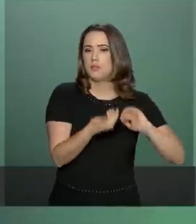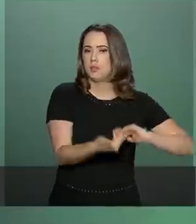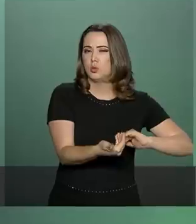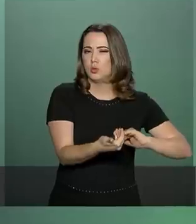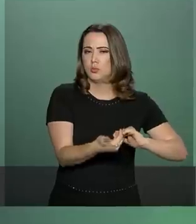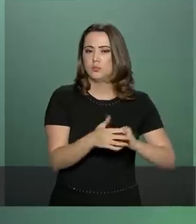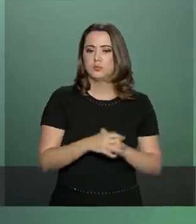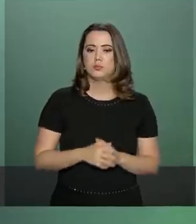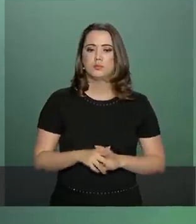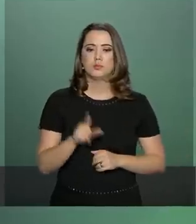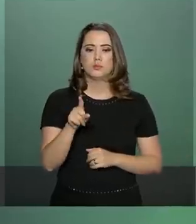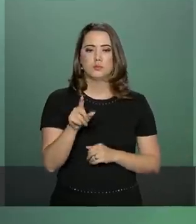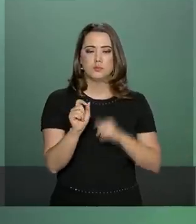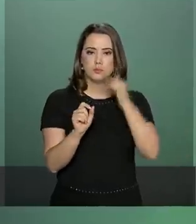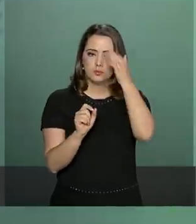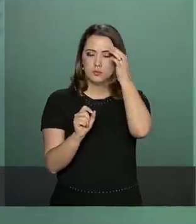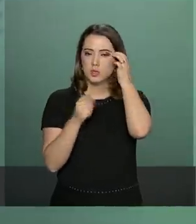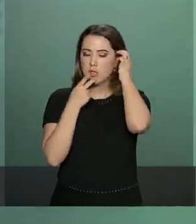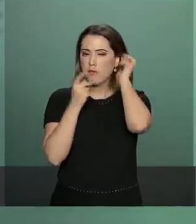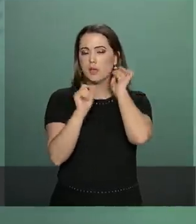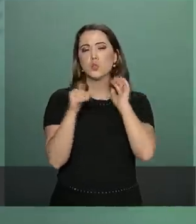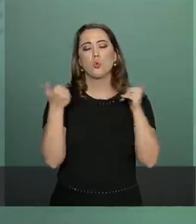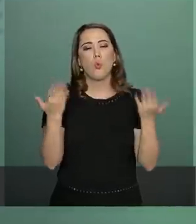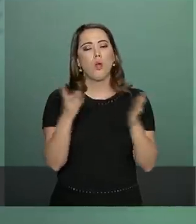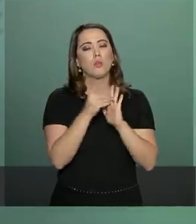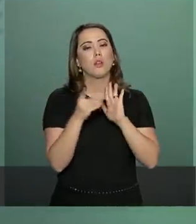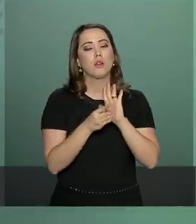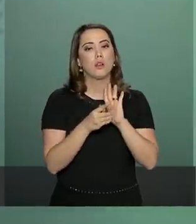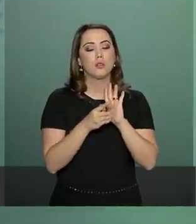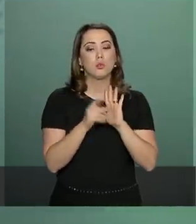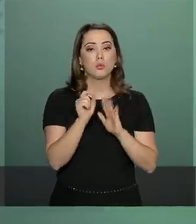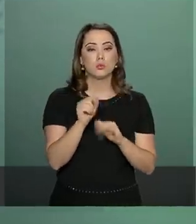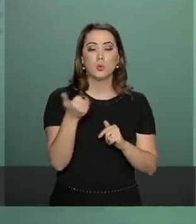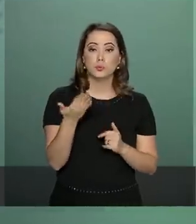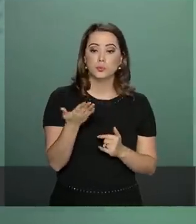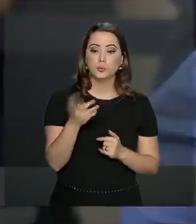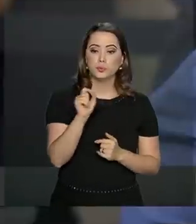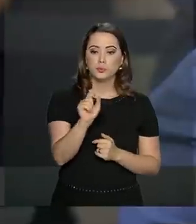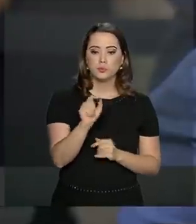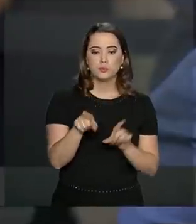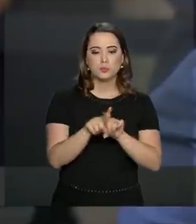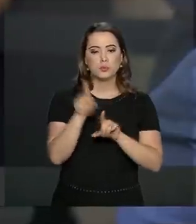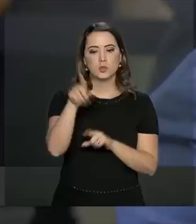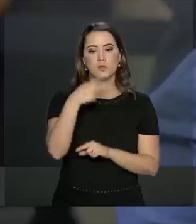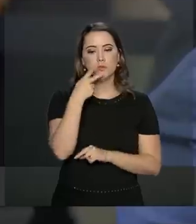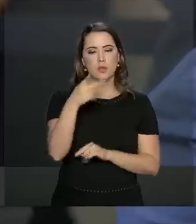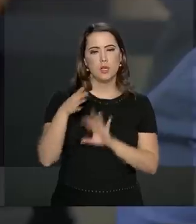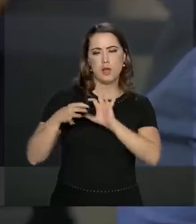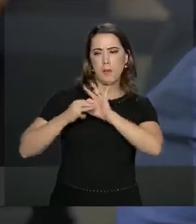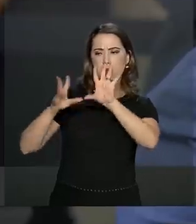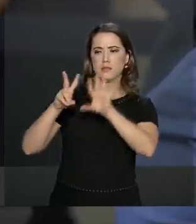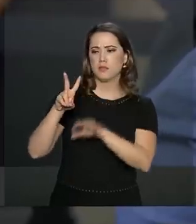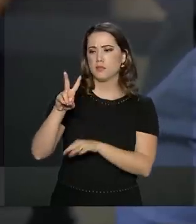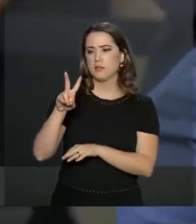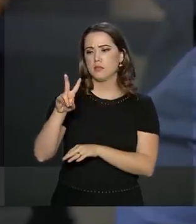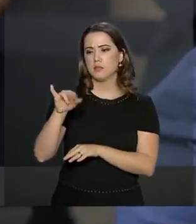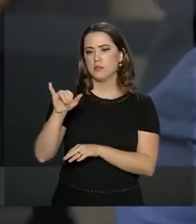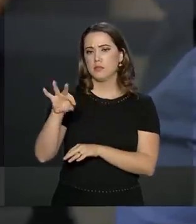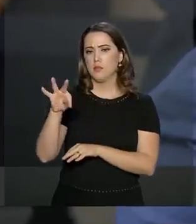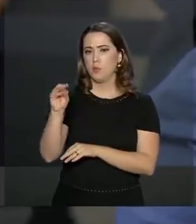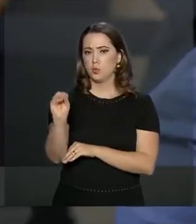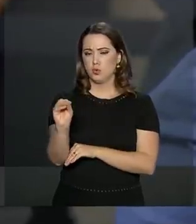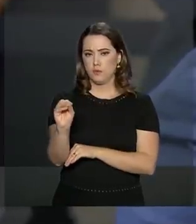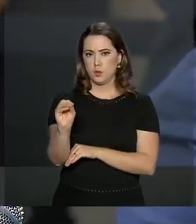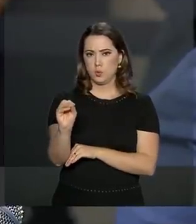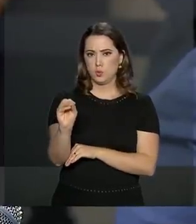Você está tratando de qual decreto, exatamente? O decreto especificamente da questão da isenção de vistos para alguns cidadãos como os americanos.